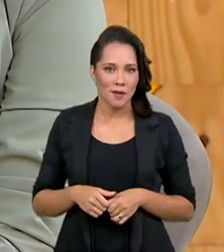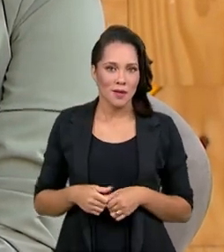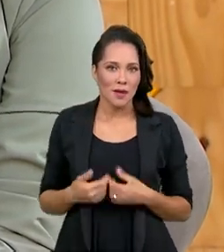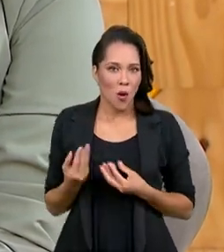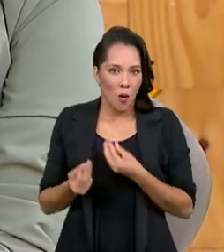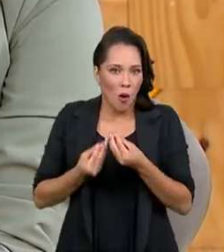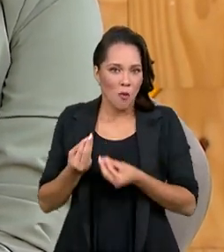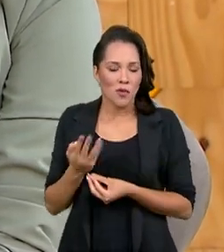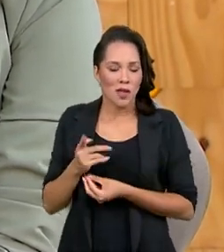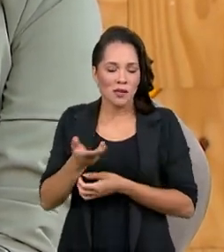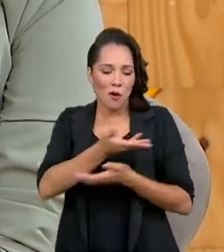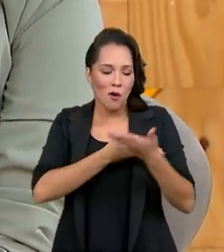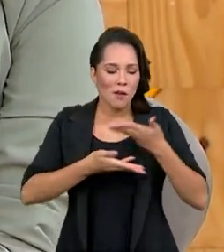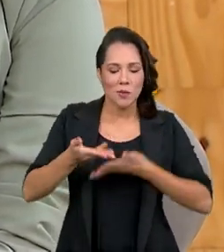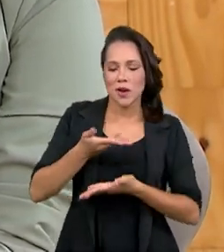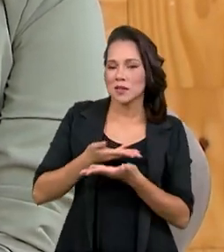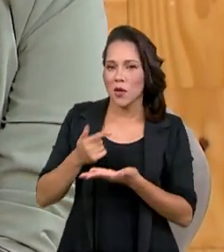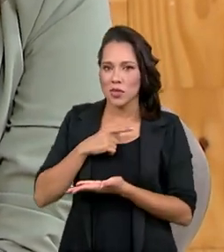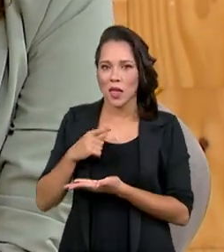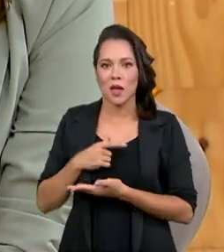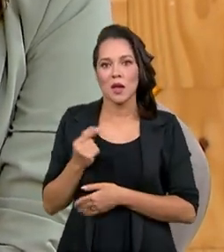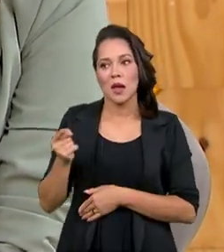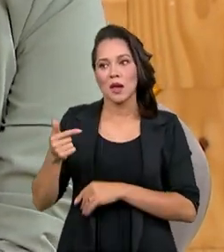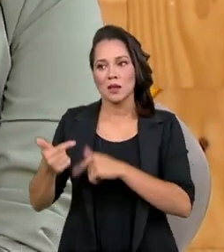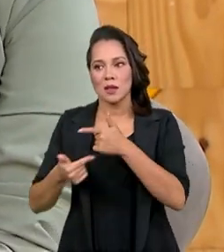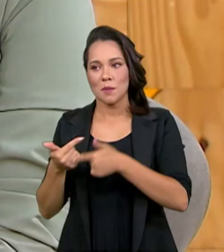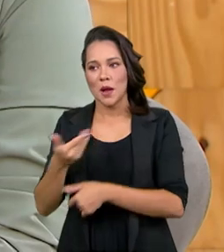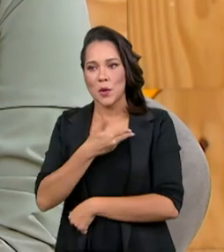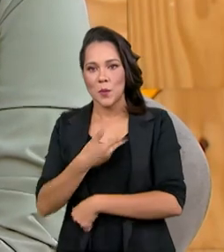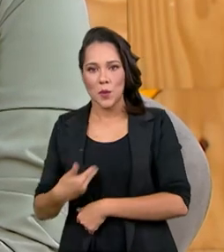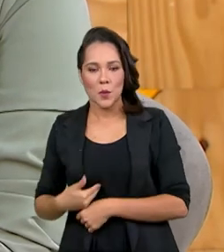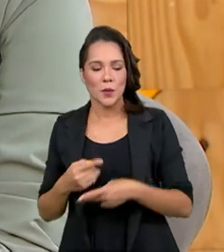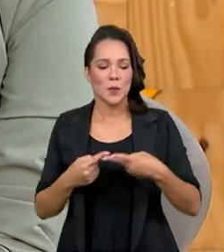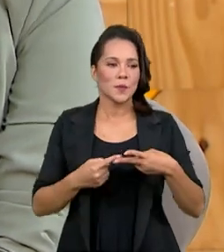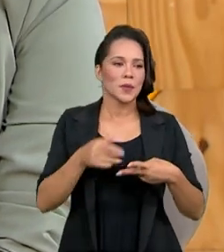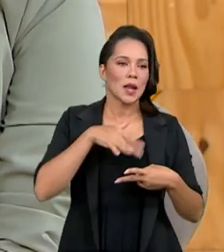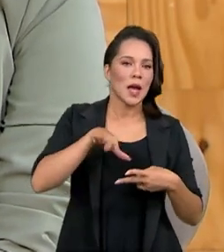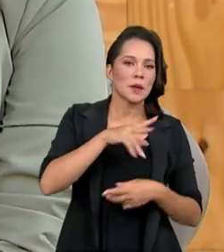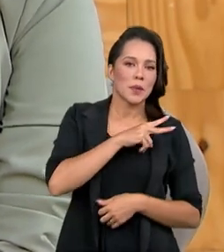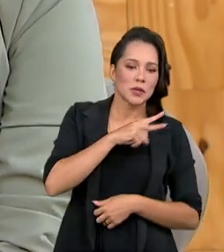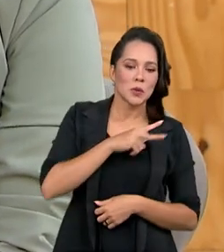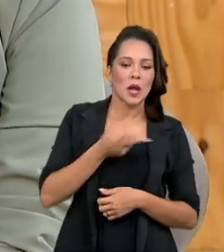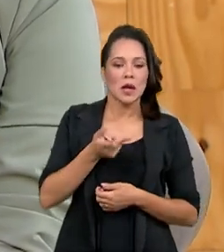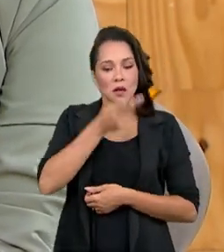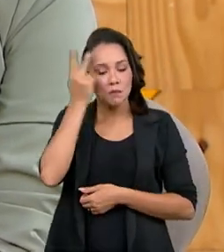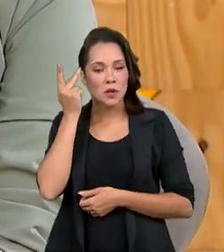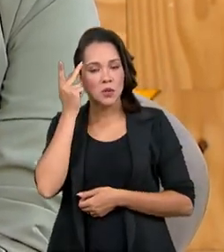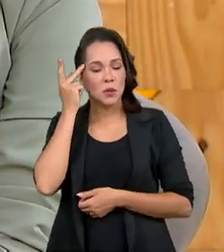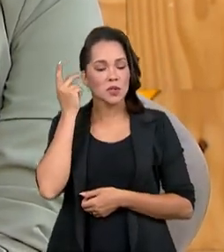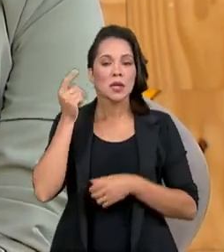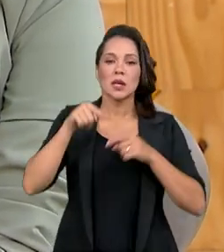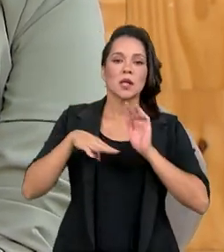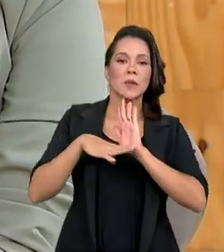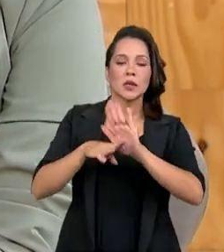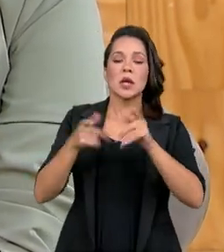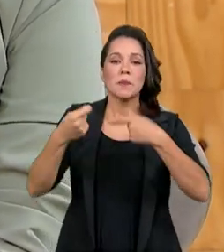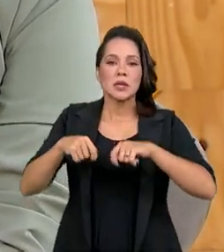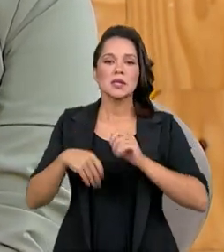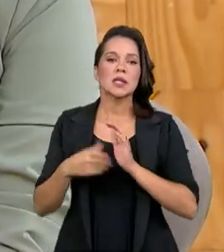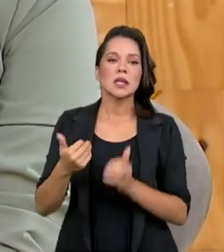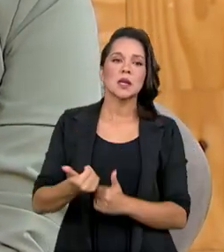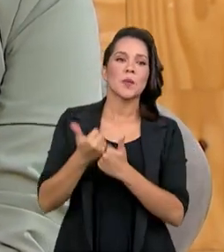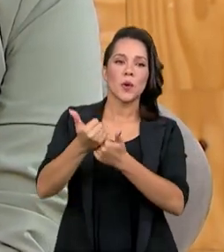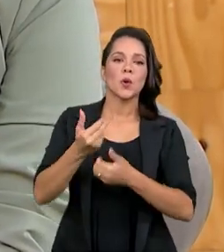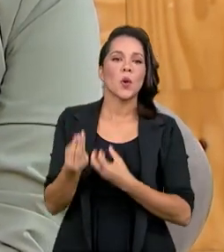Como é que essa colaboração flui entre serviço público, setor privado e aí as pessoas que estão na ponta precisando desse